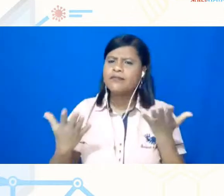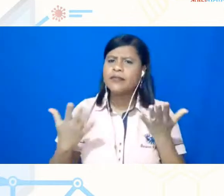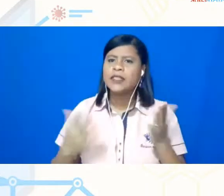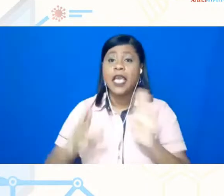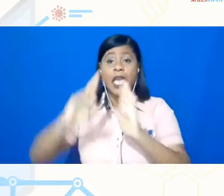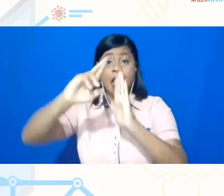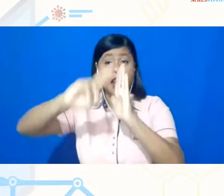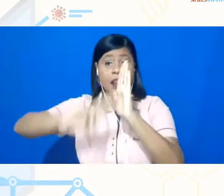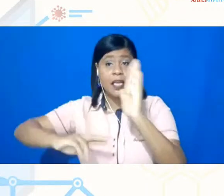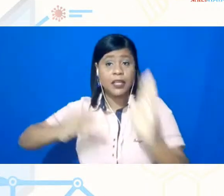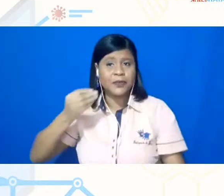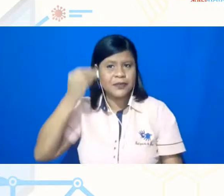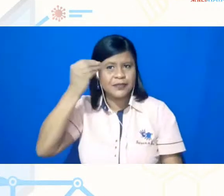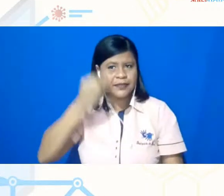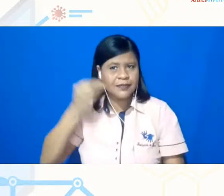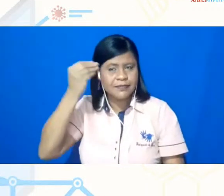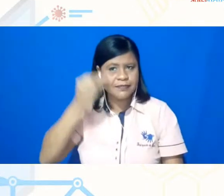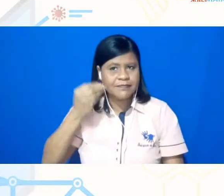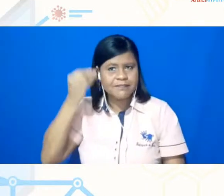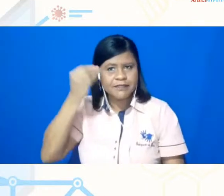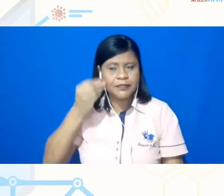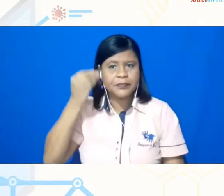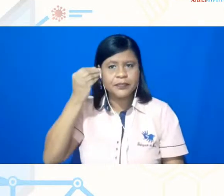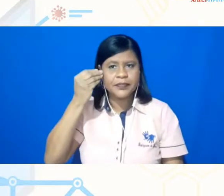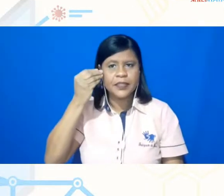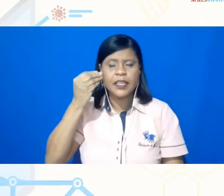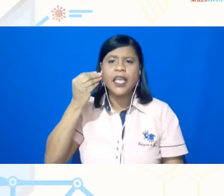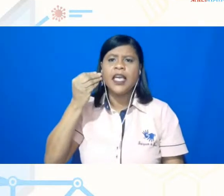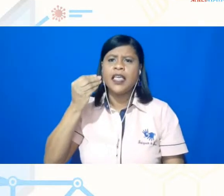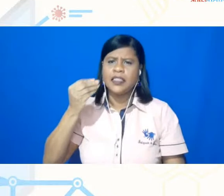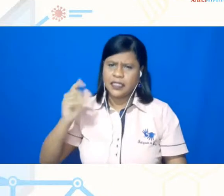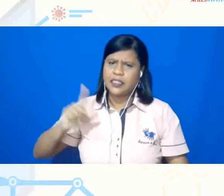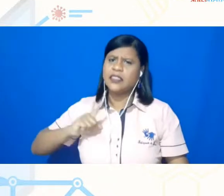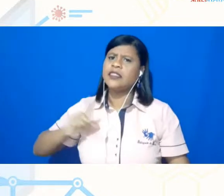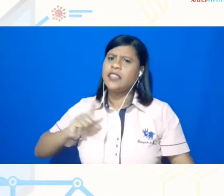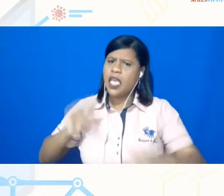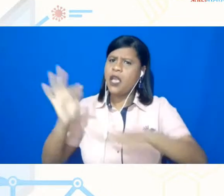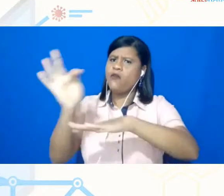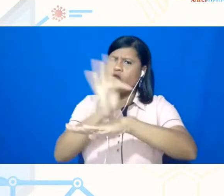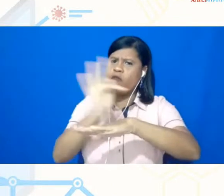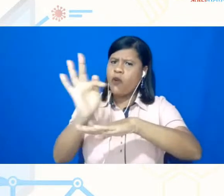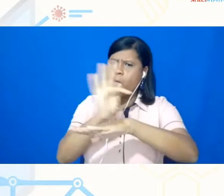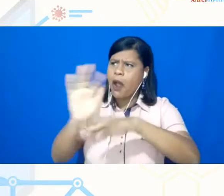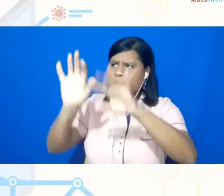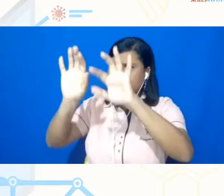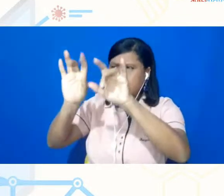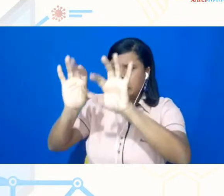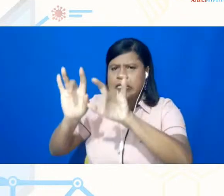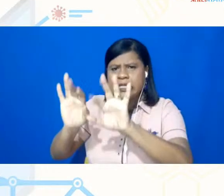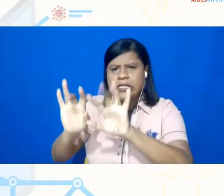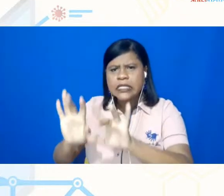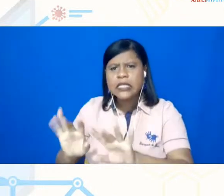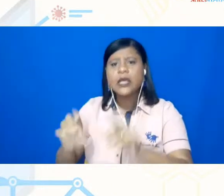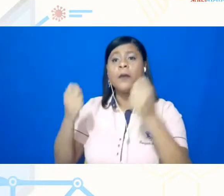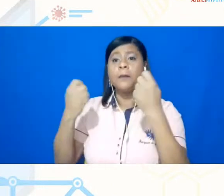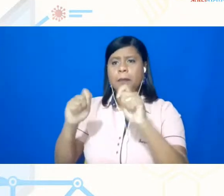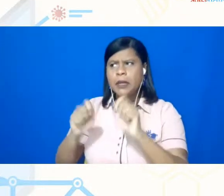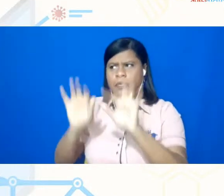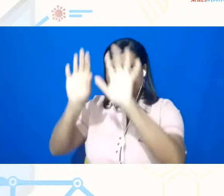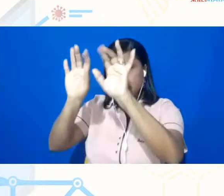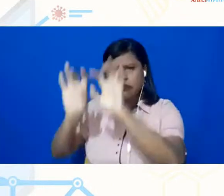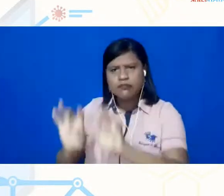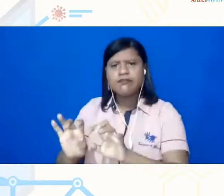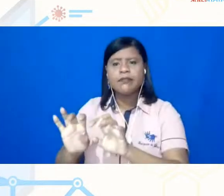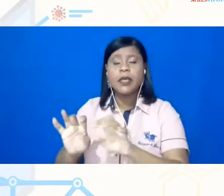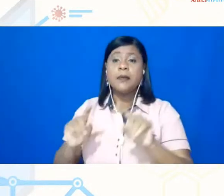experiência, embora ele tenha a sua formalidade na escrita e elementos que precisam constar, ele